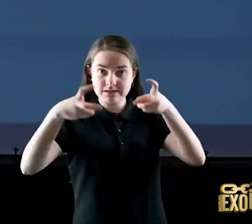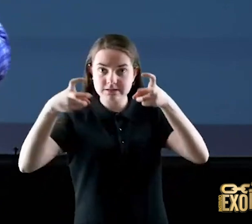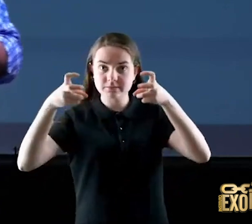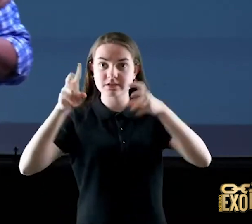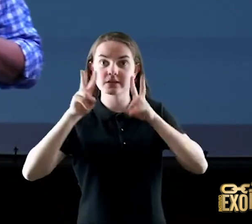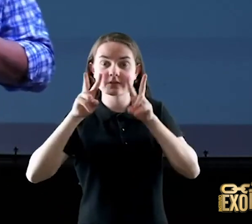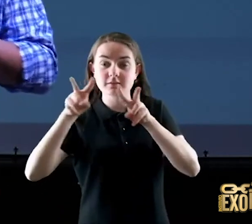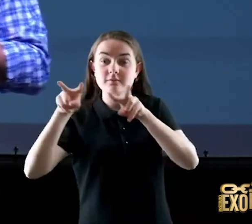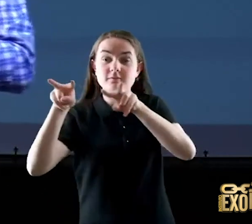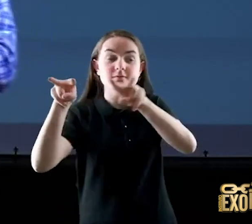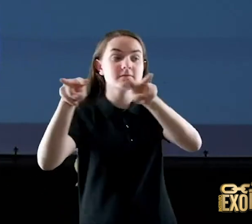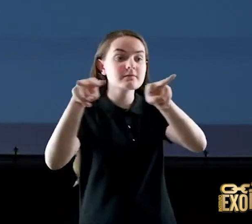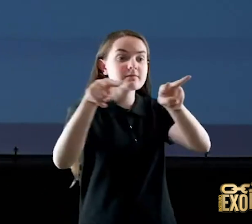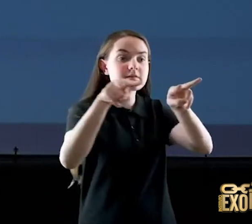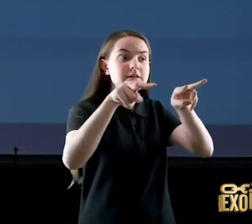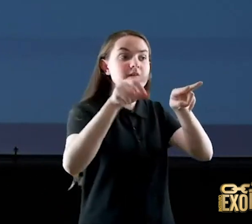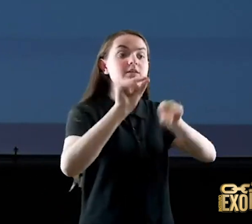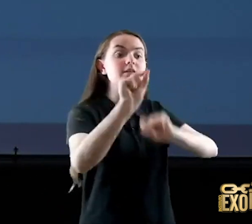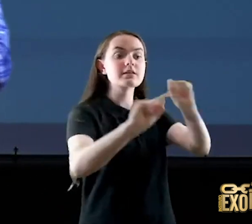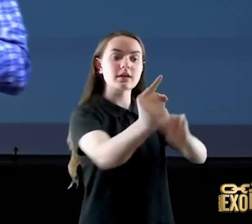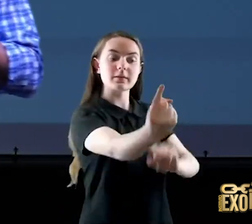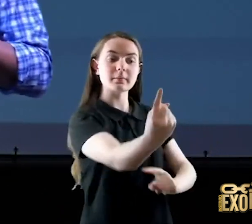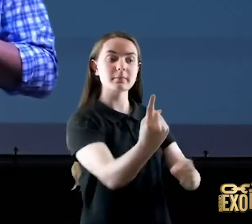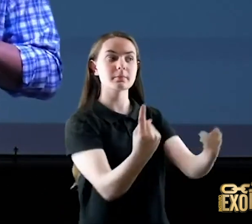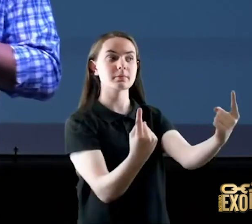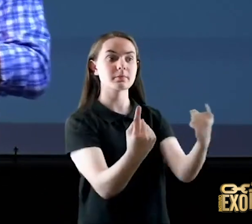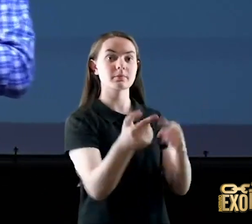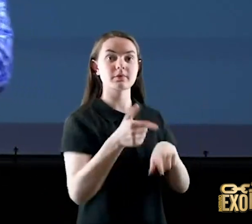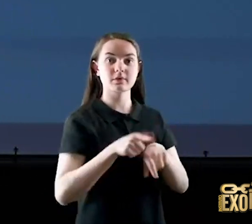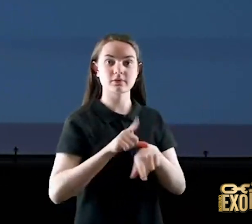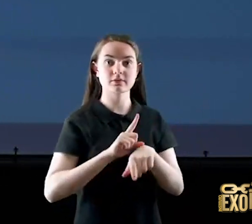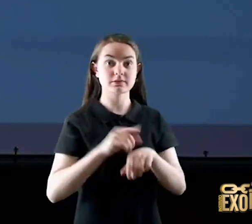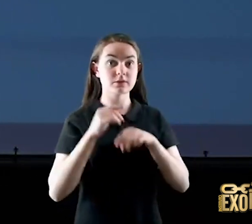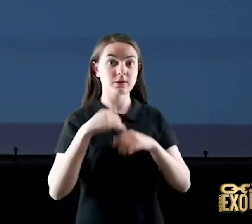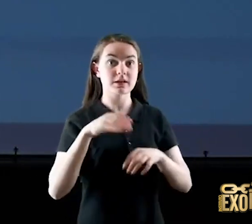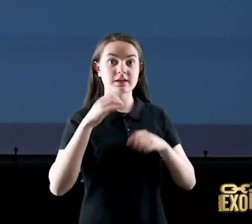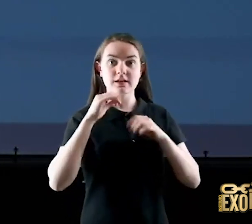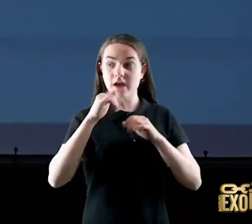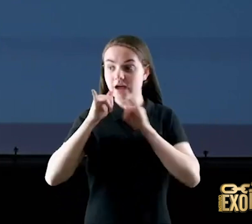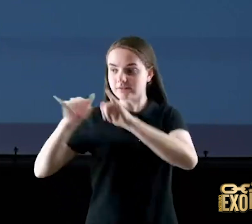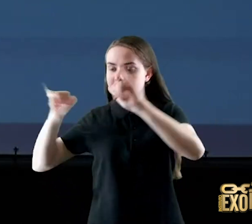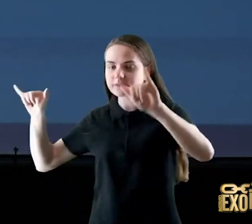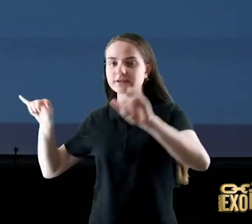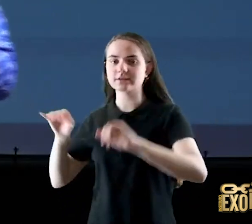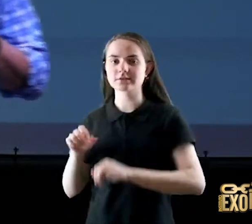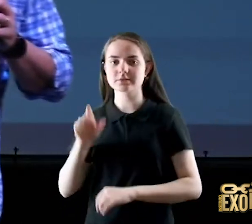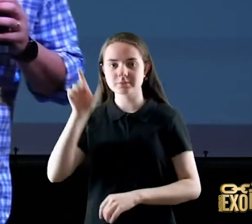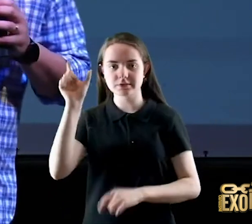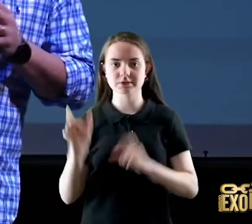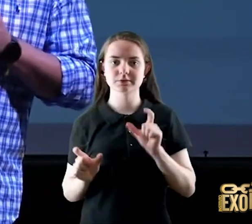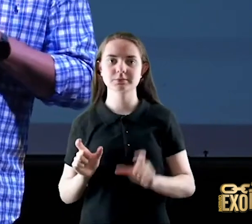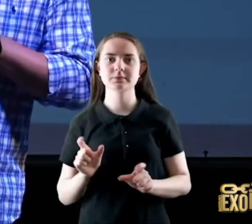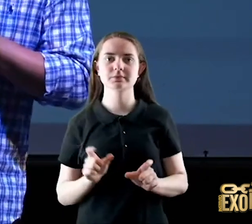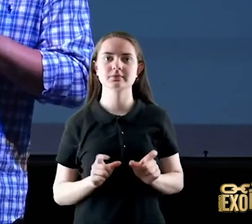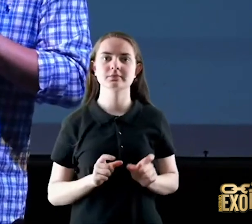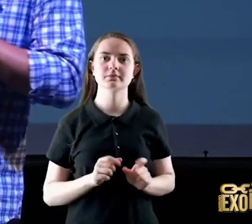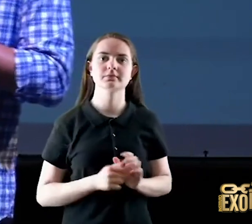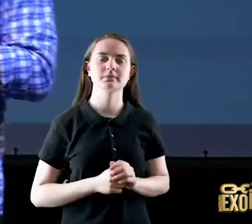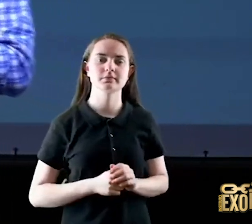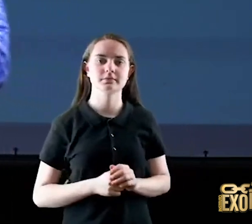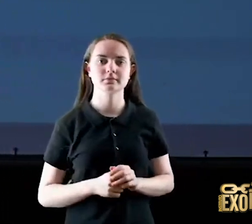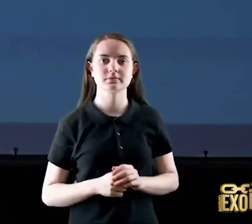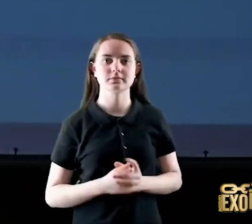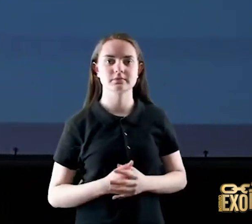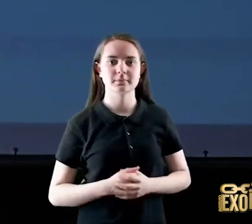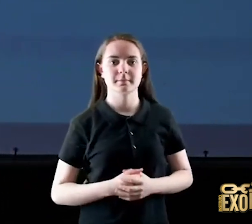tinha uma visão de quem se aproximava antes de todo mundo então ele tocava o alarme a palavra alarme all